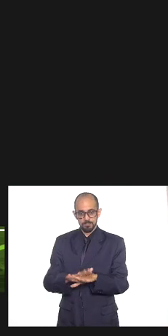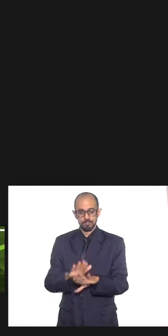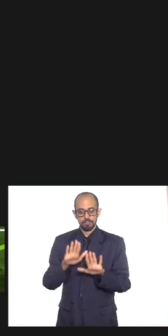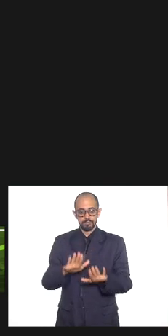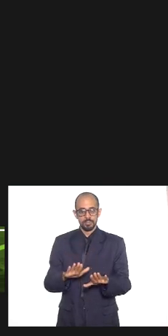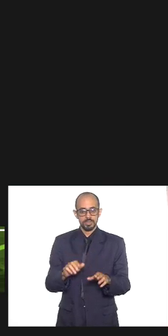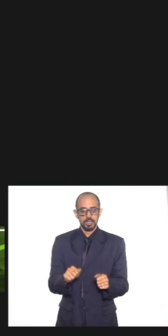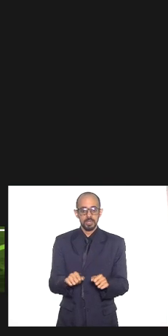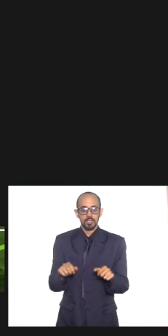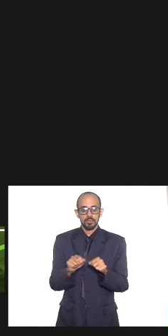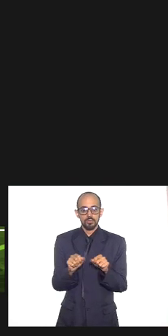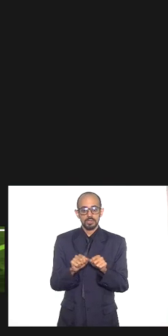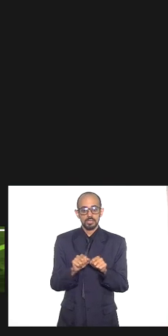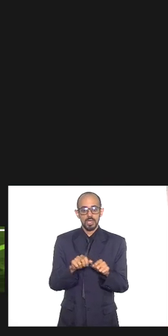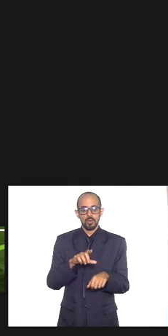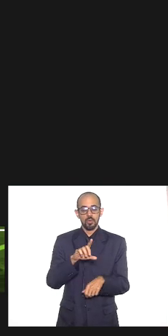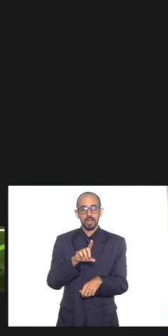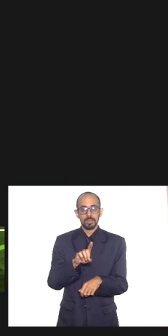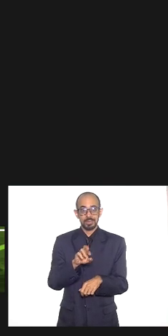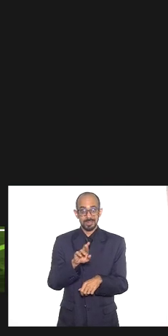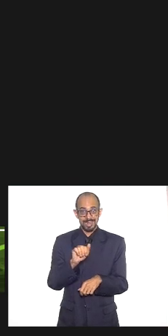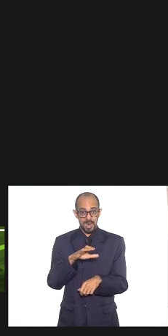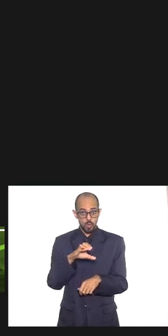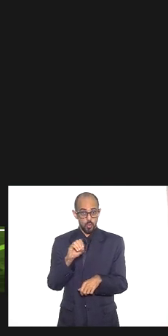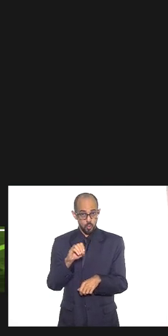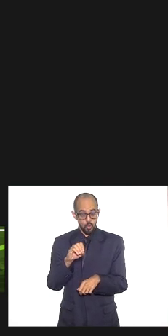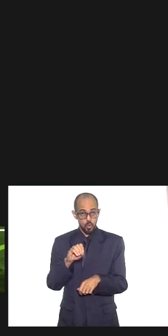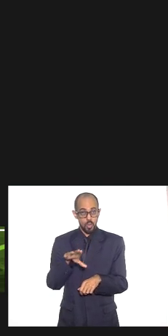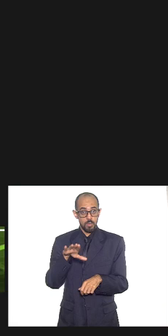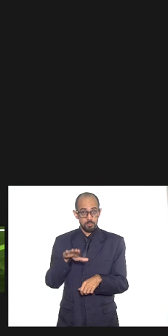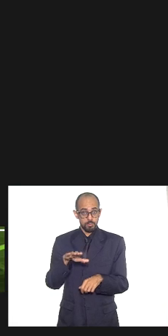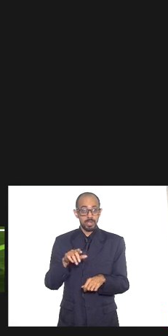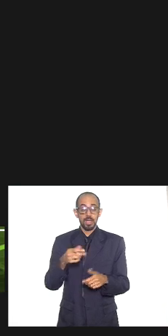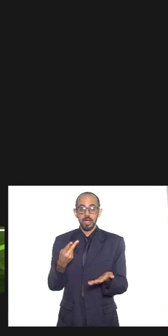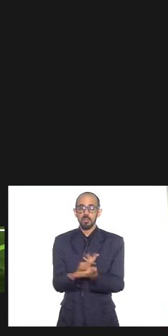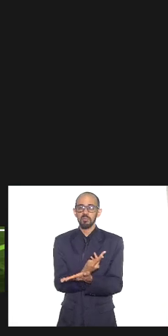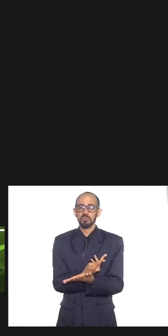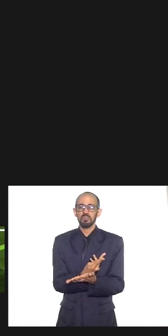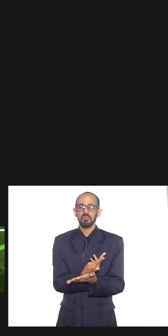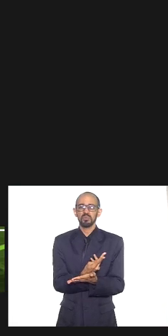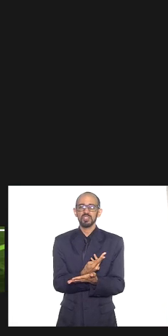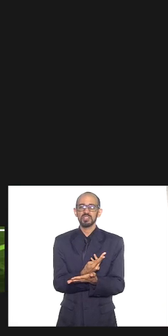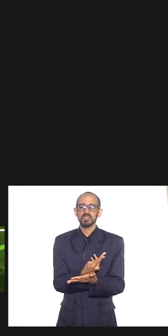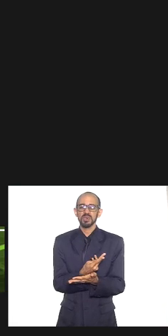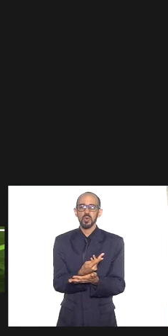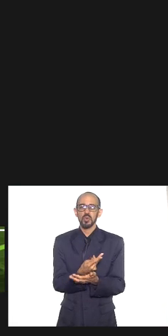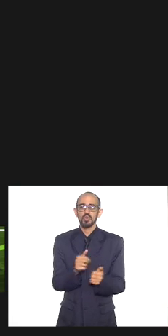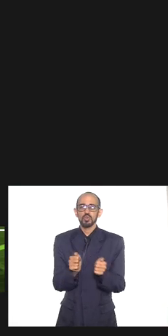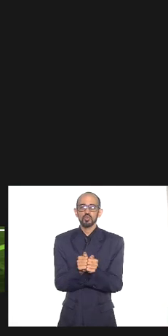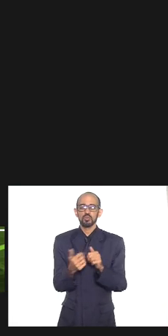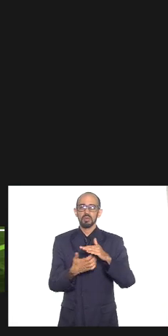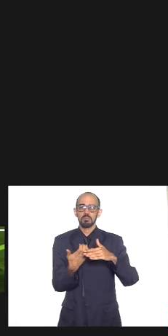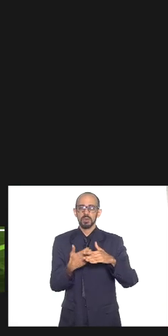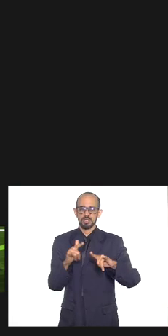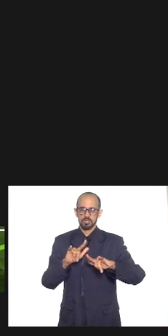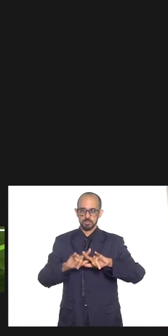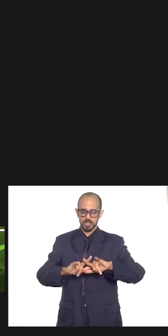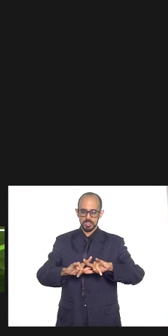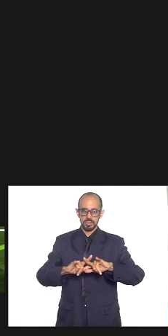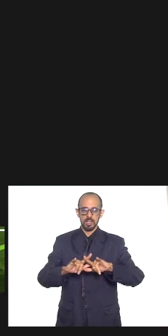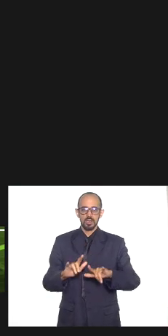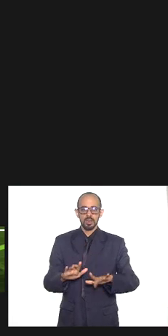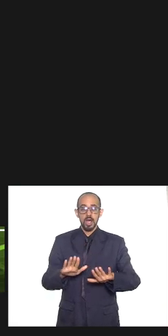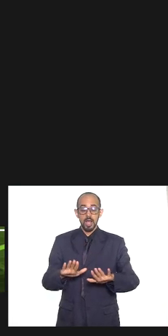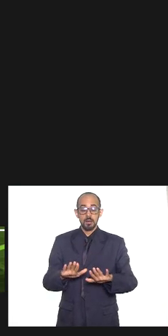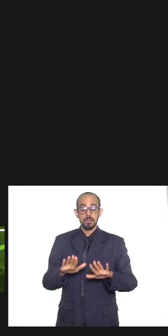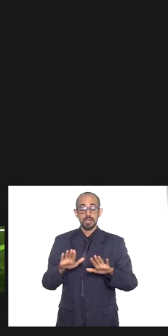que trabalha com questão de milícia e tudo mais mas a intolerância focada na admissão teve muito centrada no terceiro comando os casos que